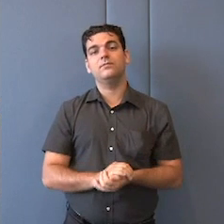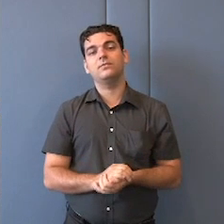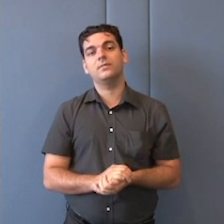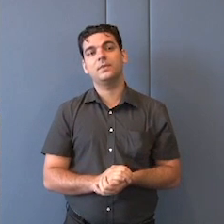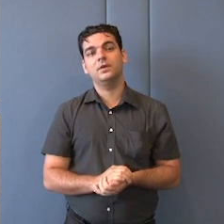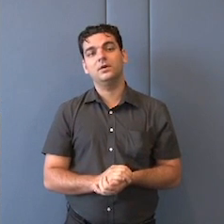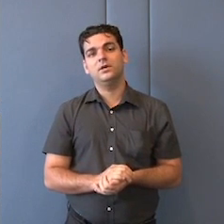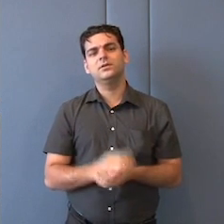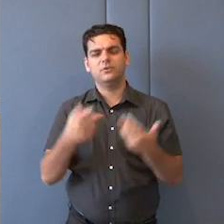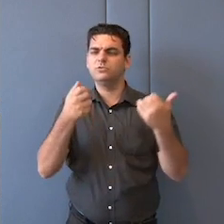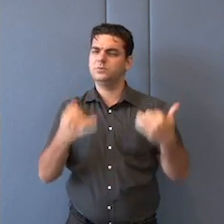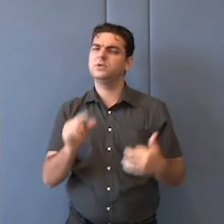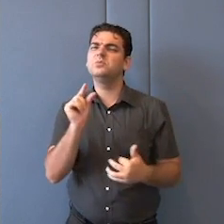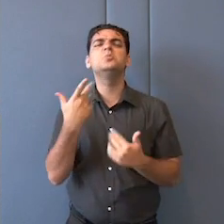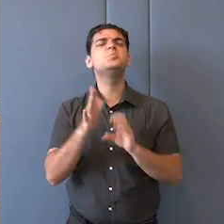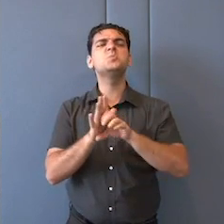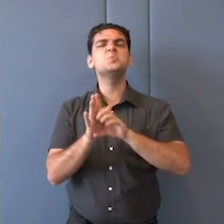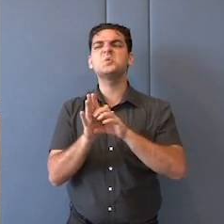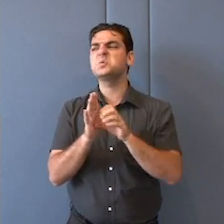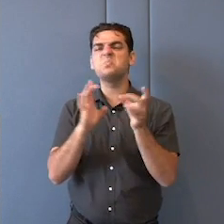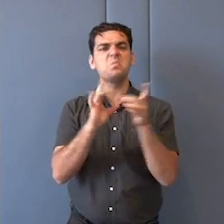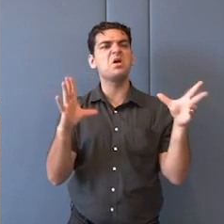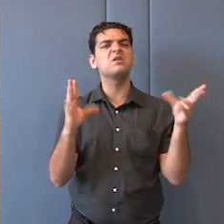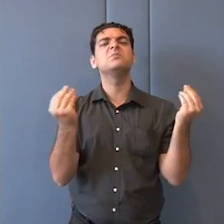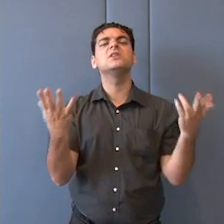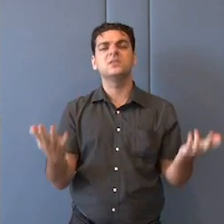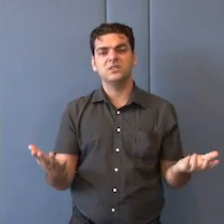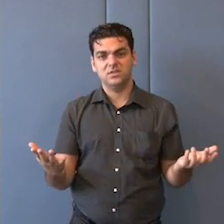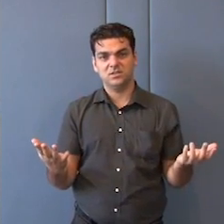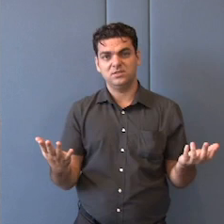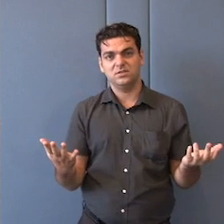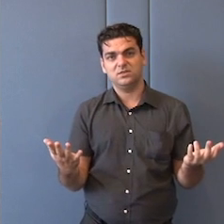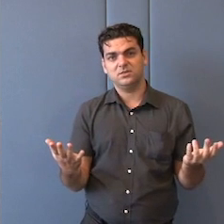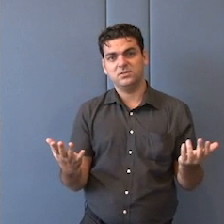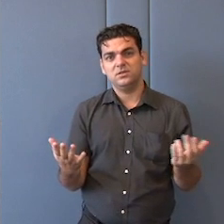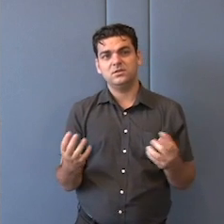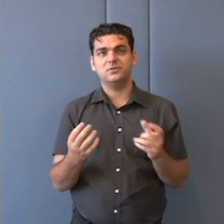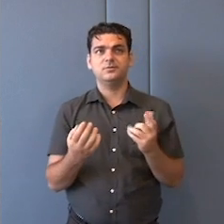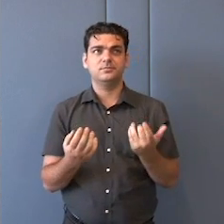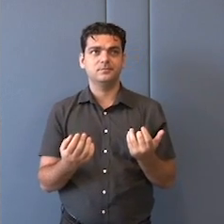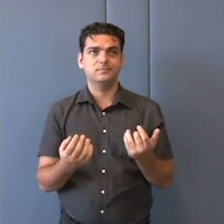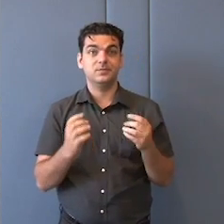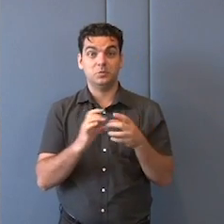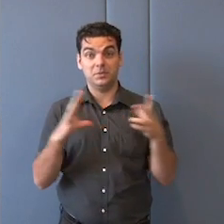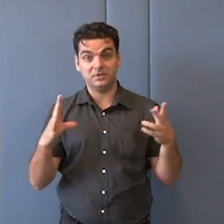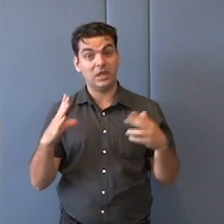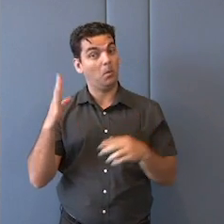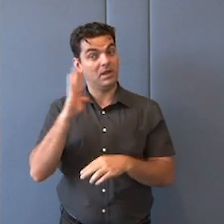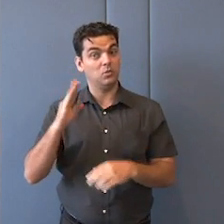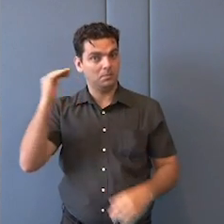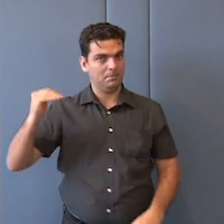que explorar um pouco esse conceito. Nesse conceito, nós temos a implícita a questão da soberania,